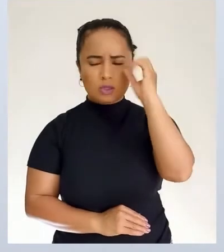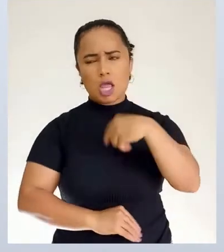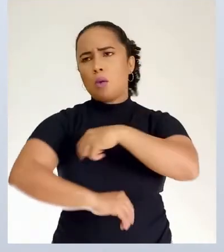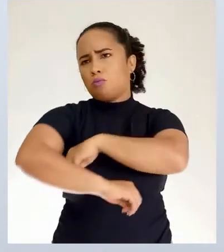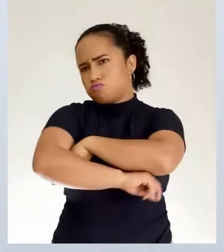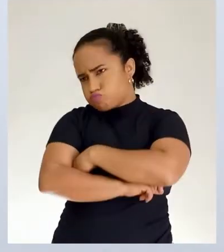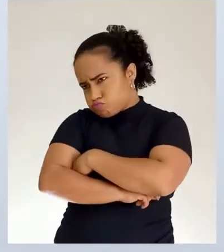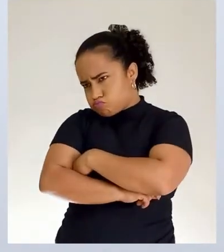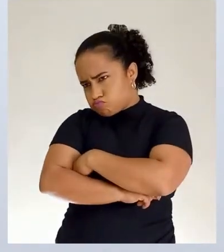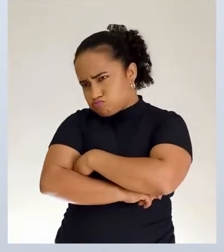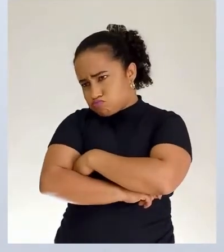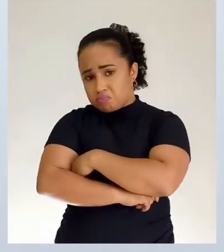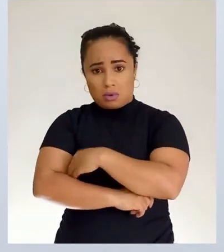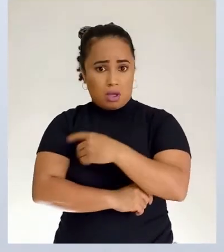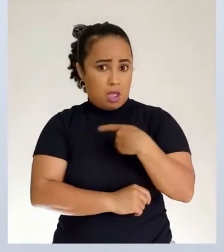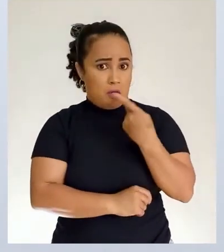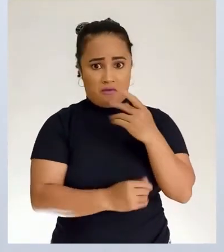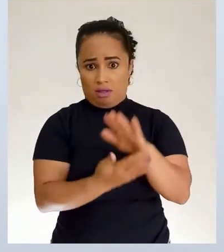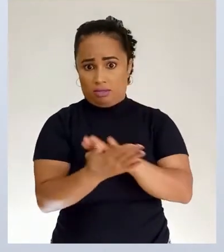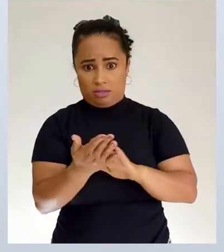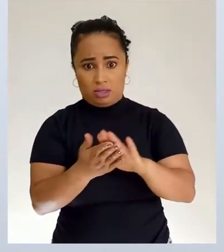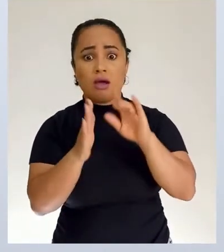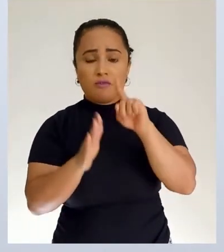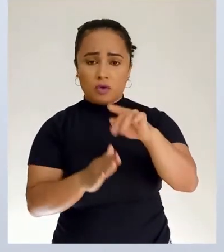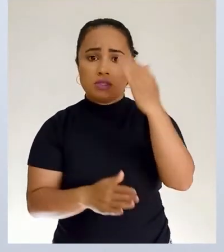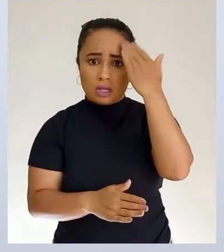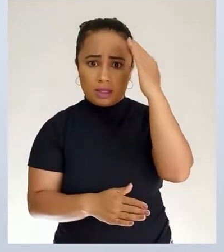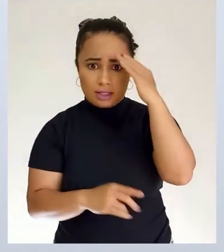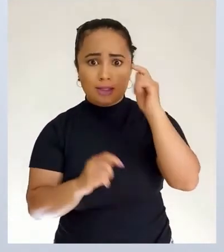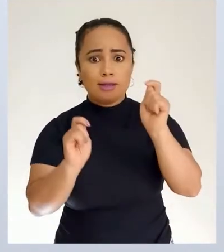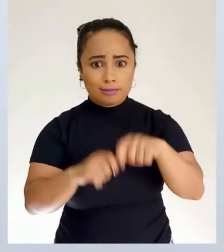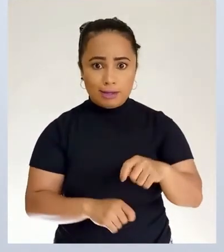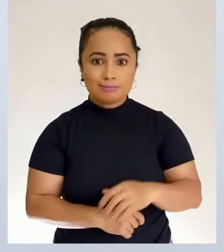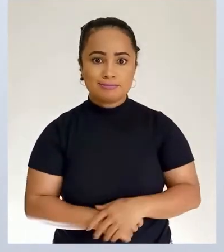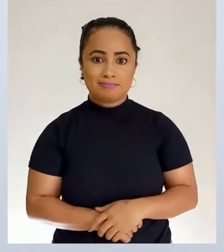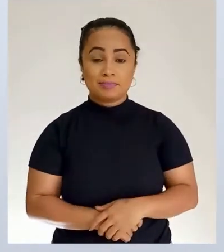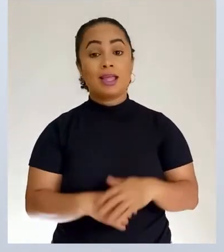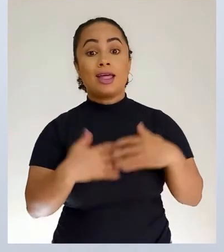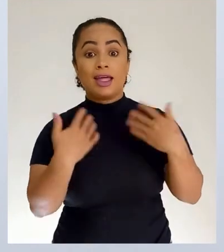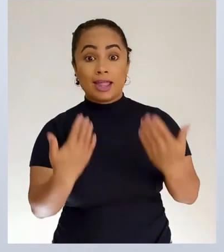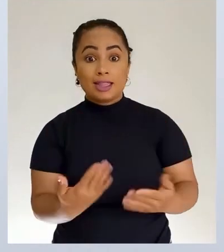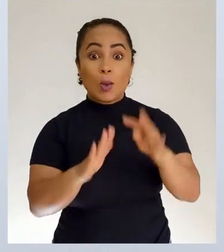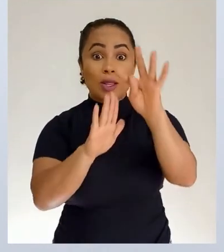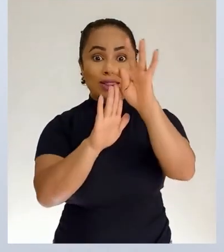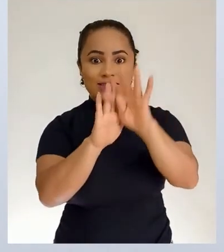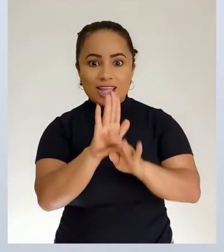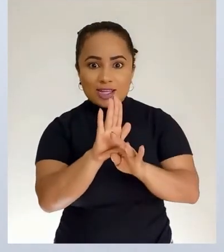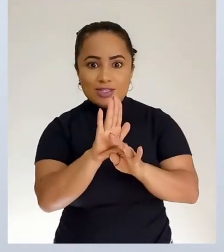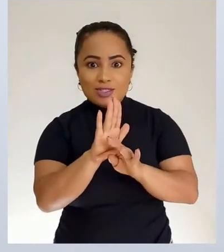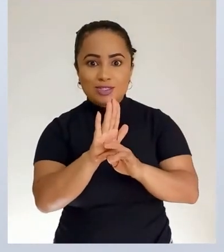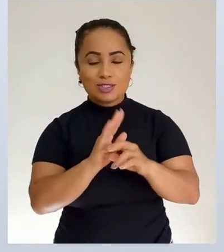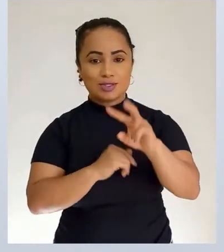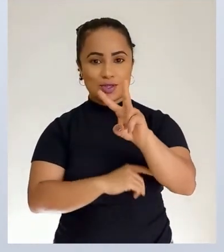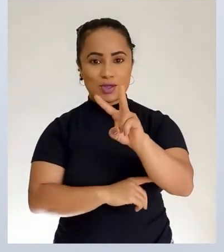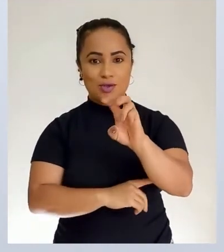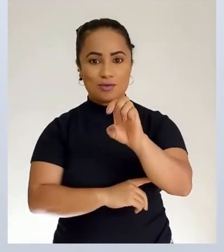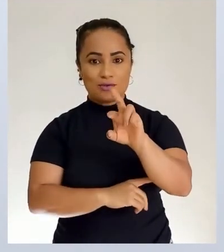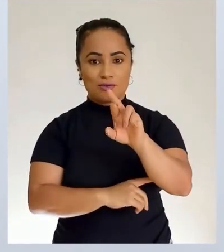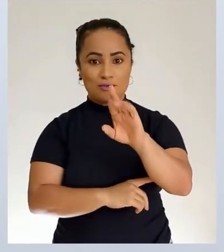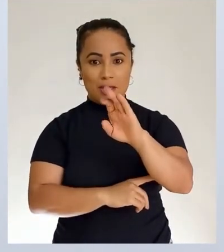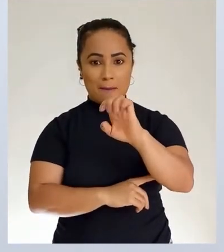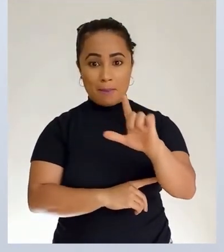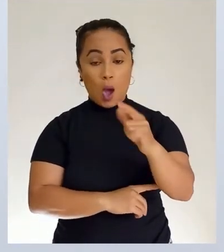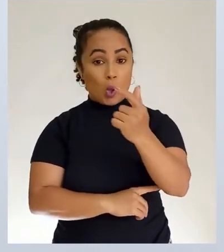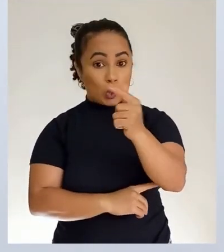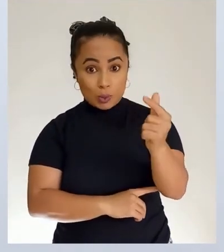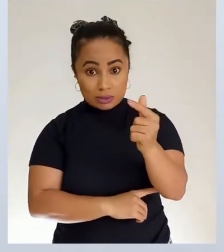assim, eu não falei nada, mas você entendeu. Então, o texto não verbal é esse texto que não